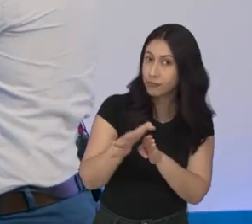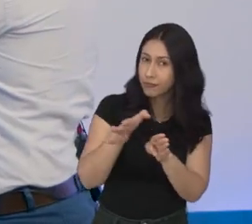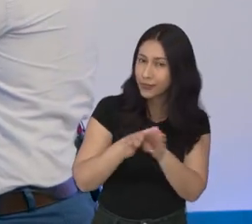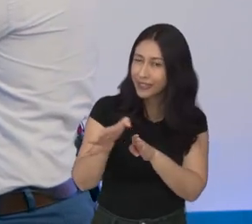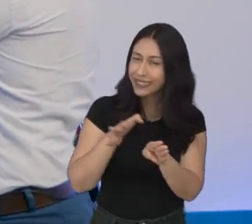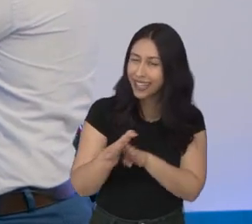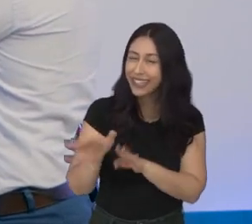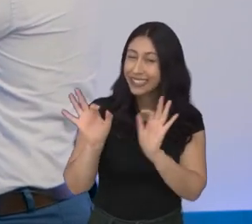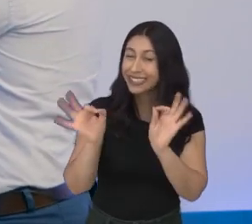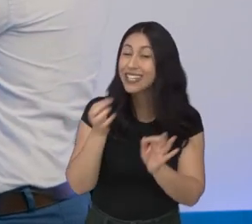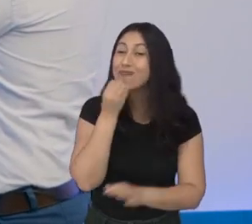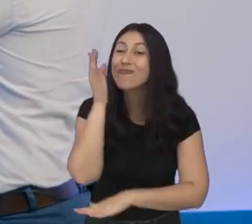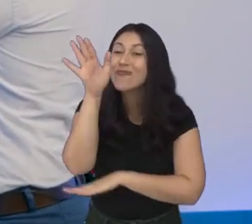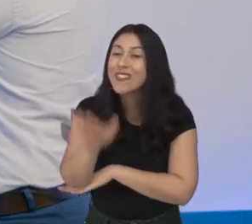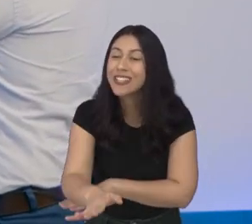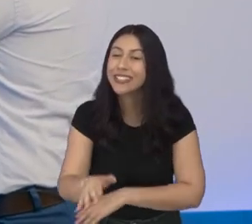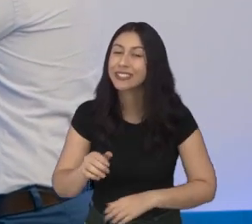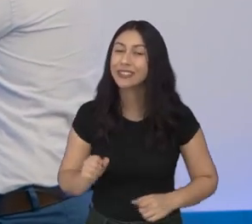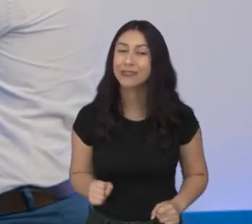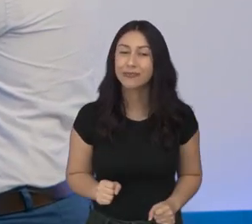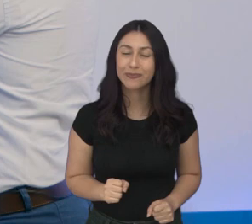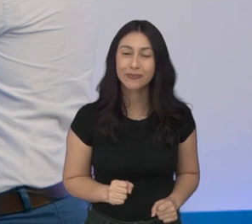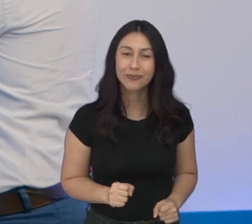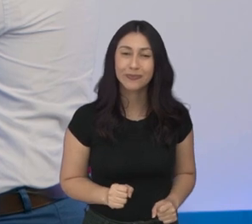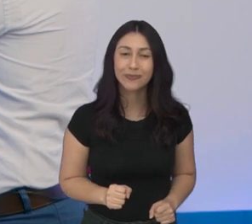orientações pra gente. Não é isso, Marvin? Boa tarde.